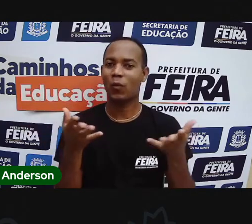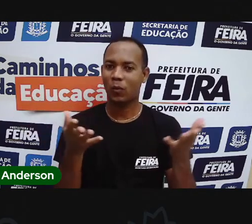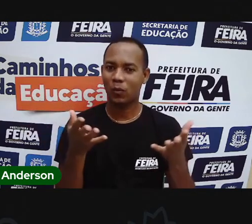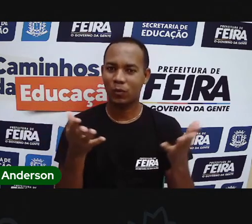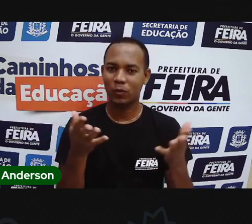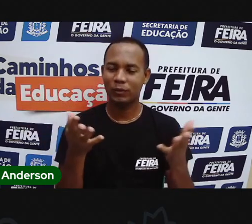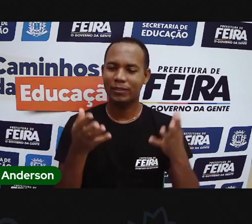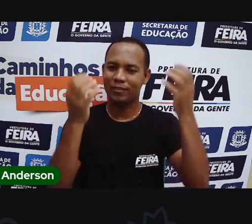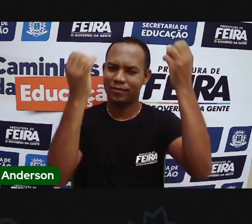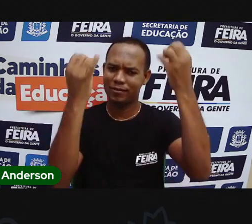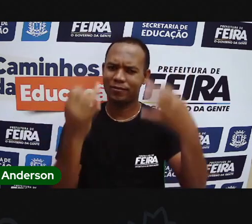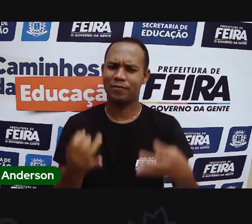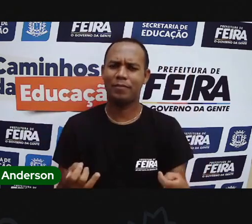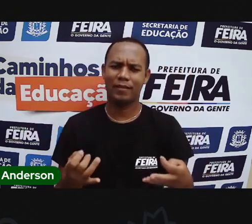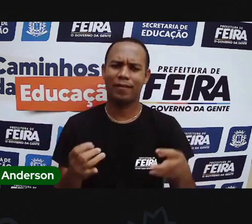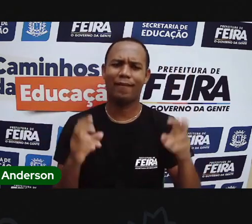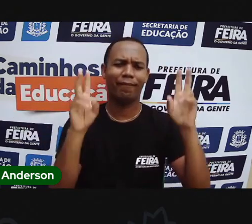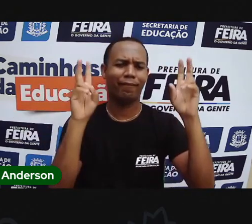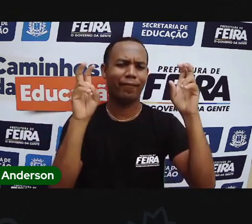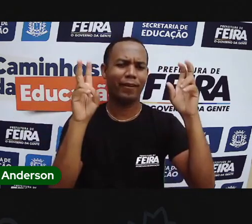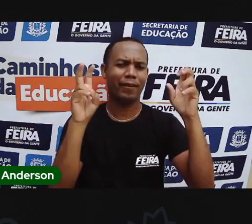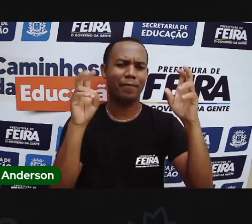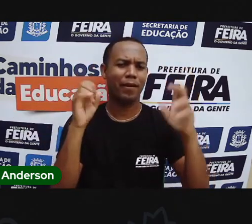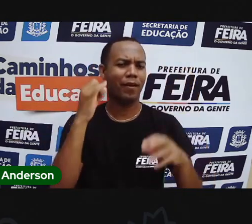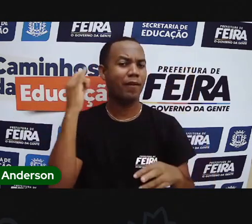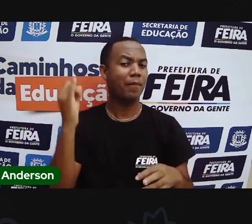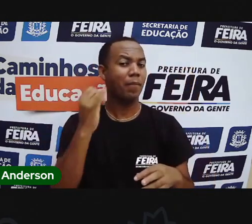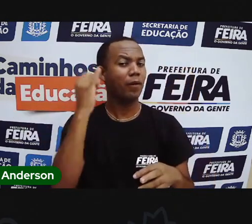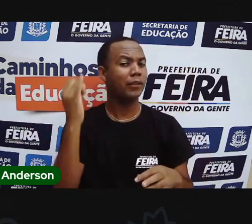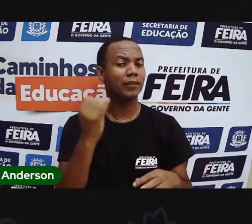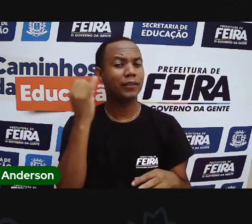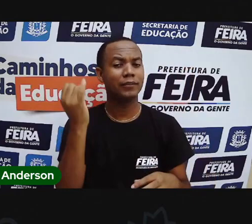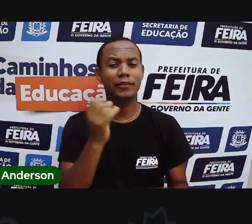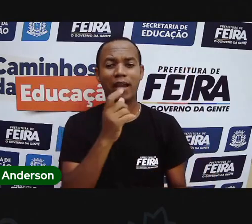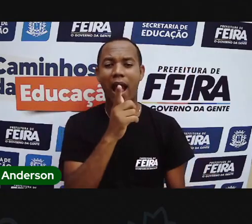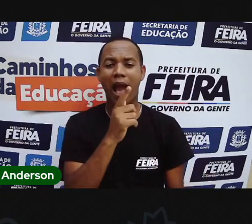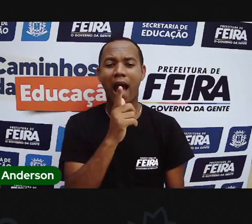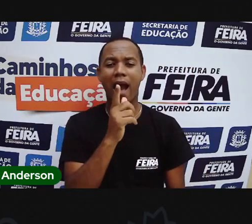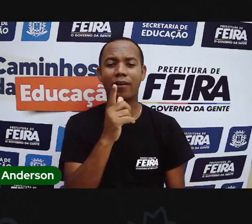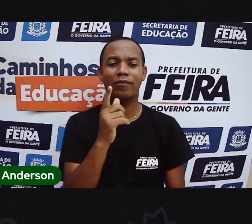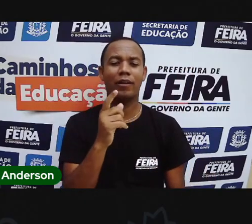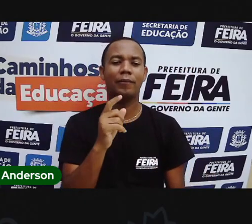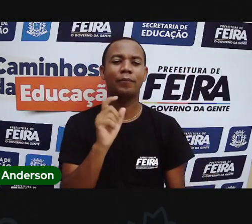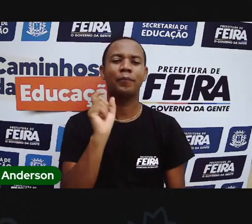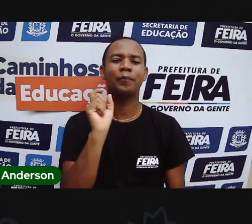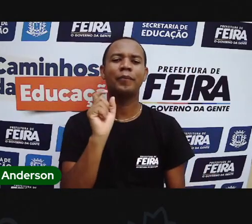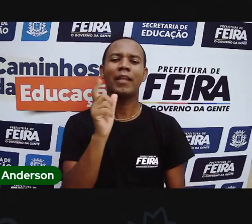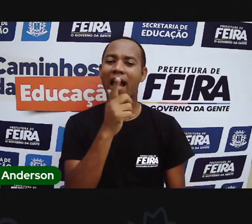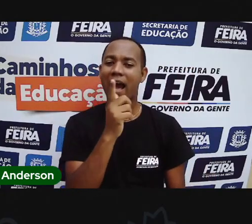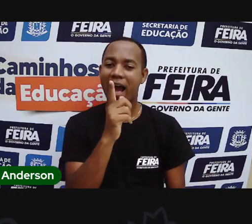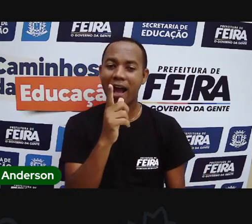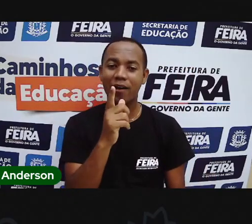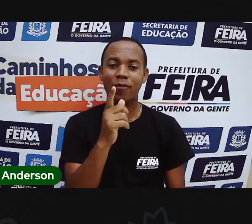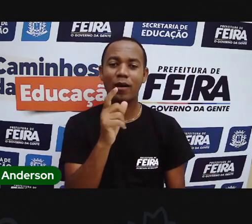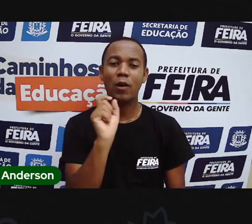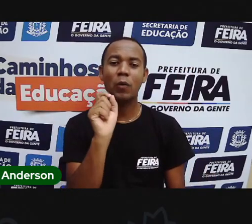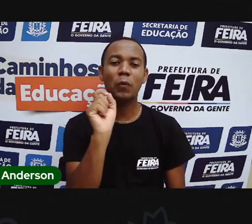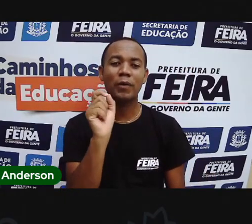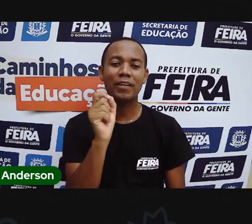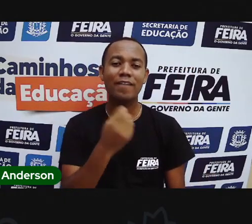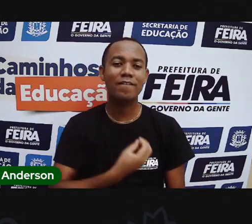algo muito importante, que é a água. A água também é o quê? É nossa,